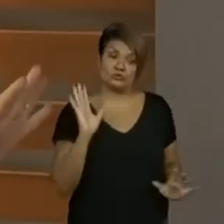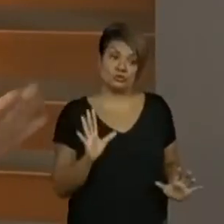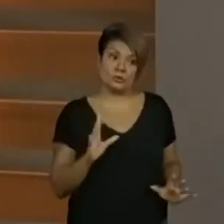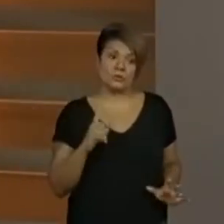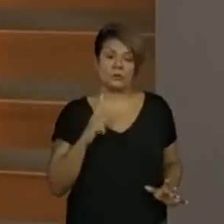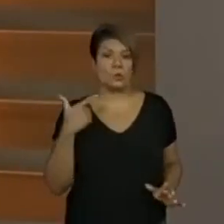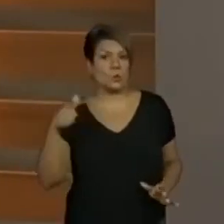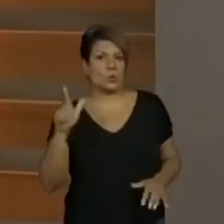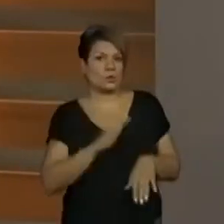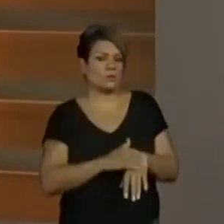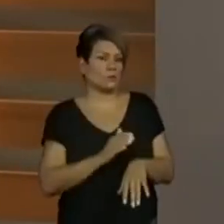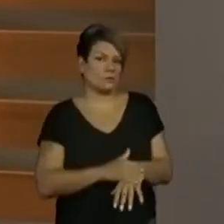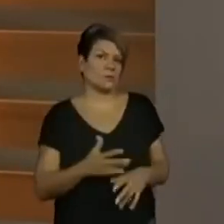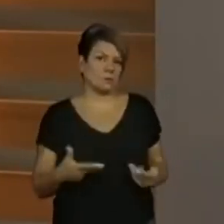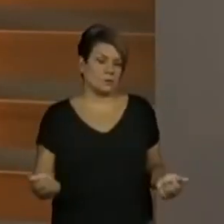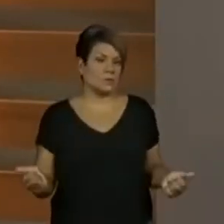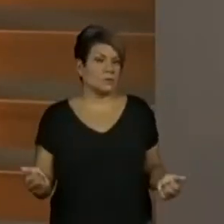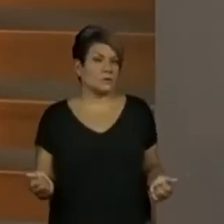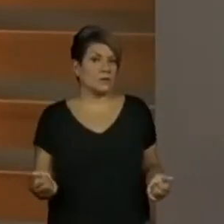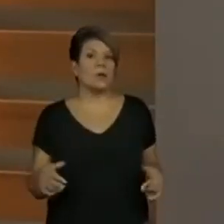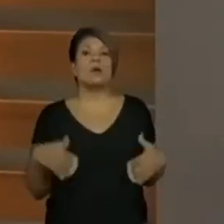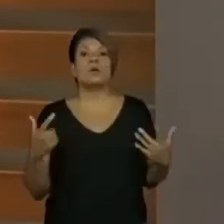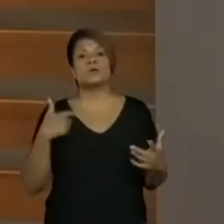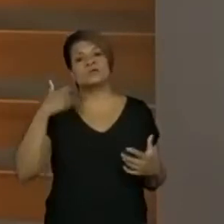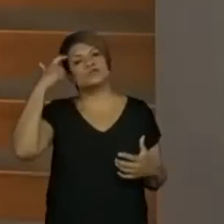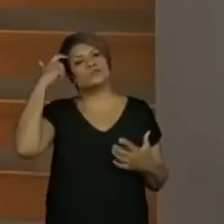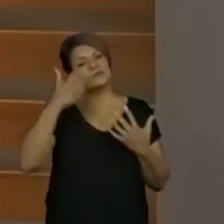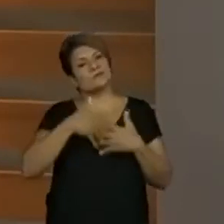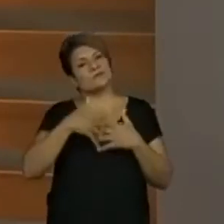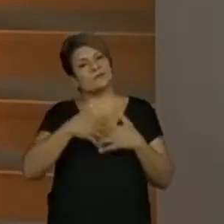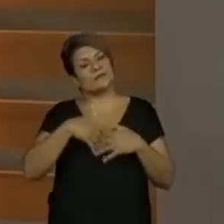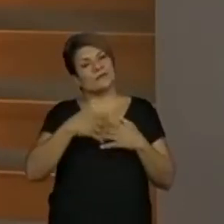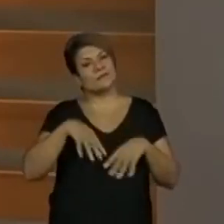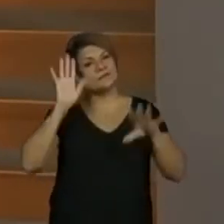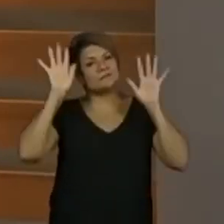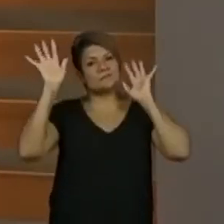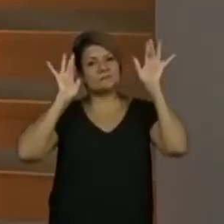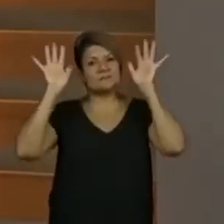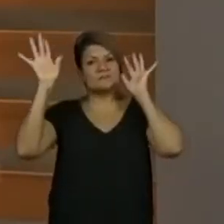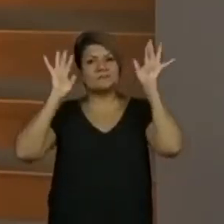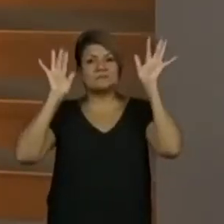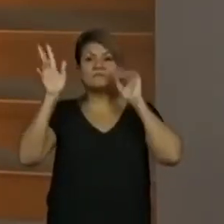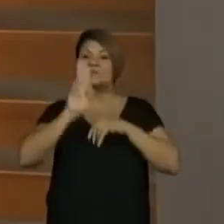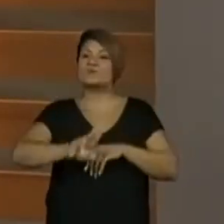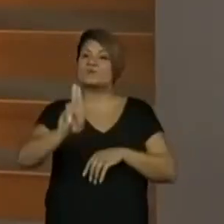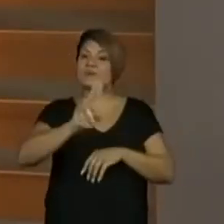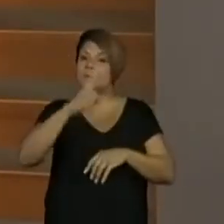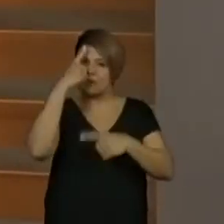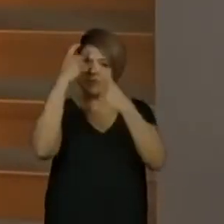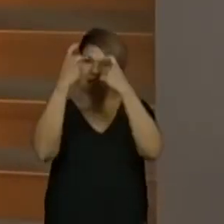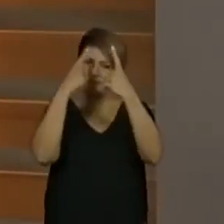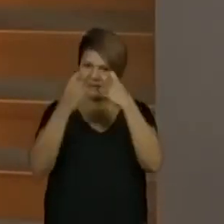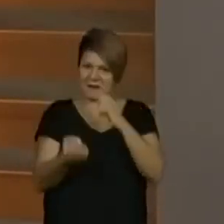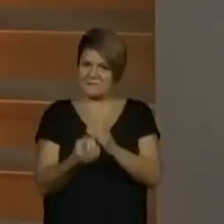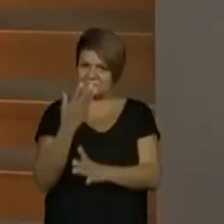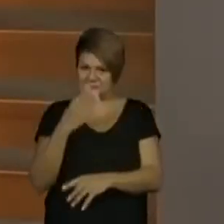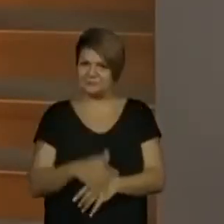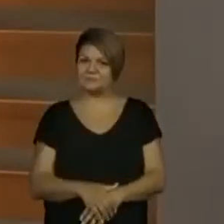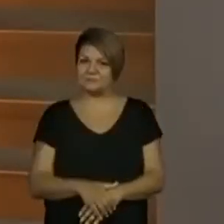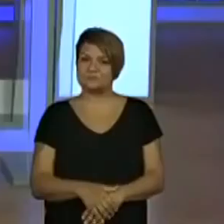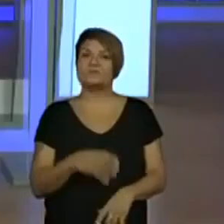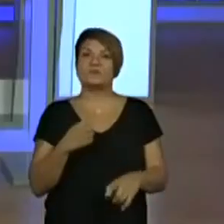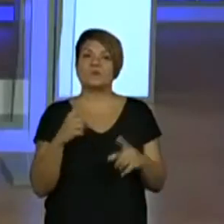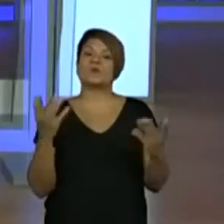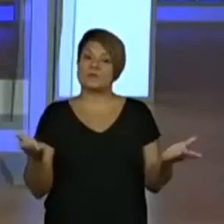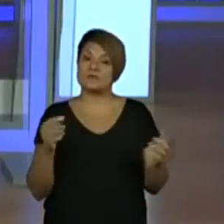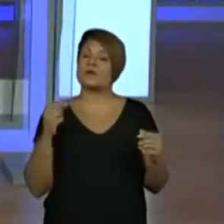outras atitudes. Quando se pensa nisso, quando você lê uma história, é a oportunidade de usar a imaginação pra criar. Por isso que eu incentivo tanto esse tipo de